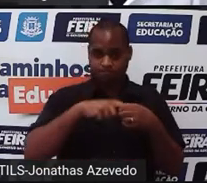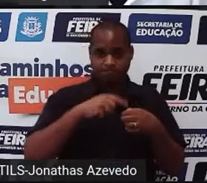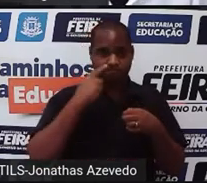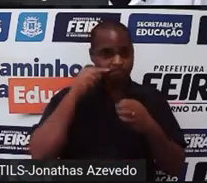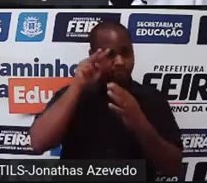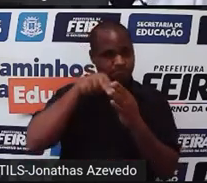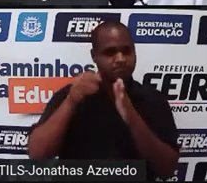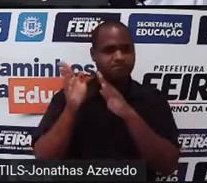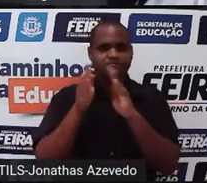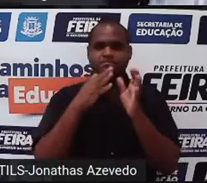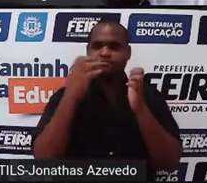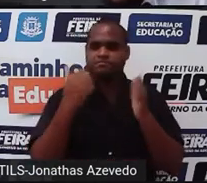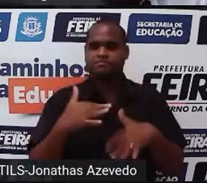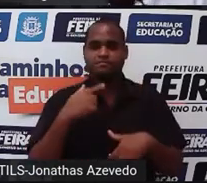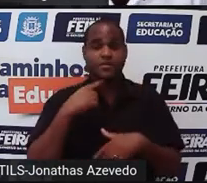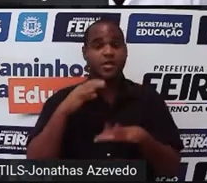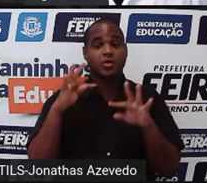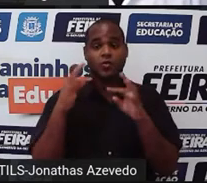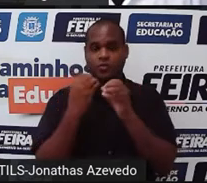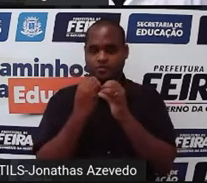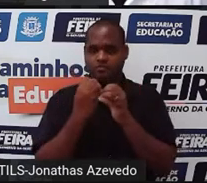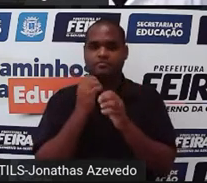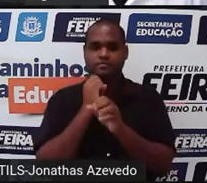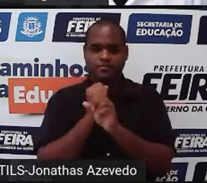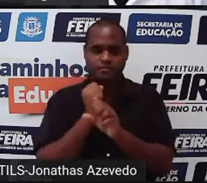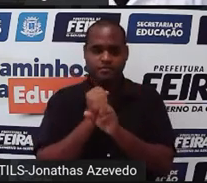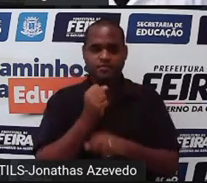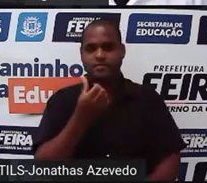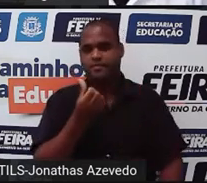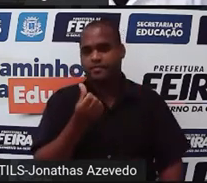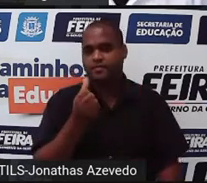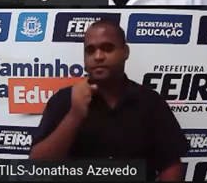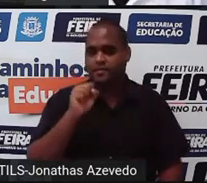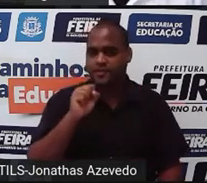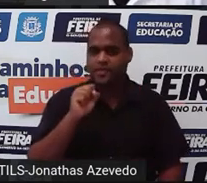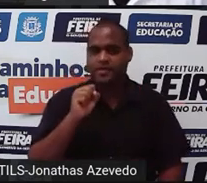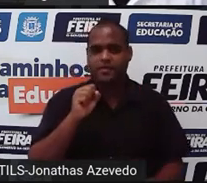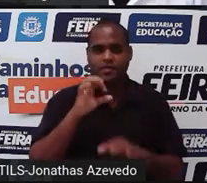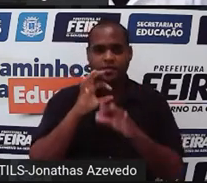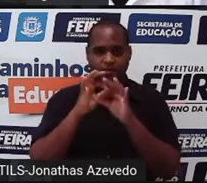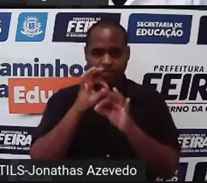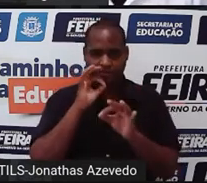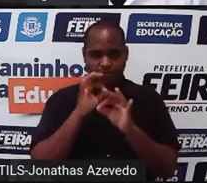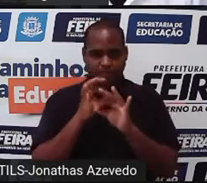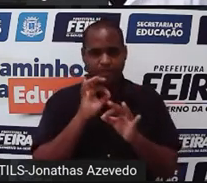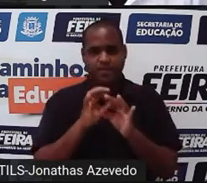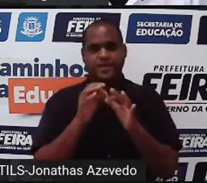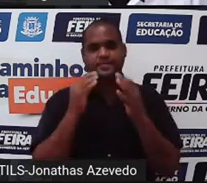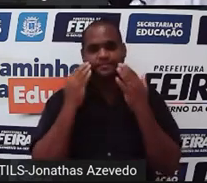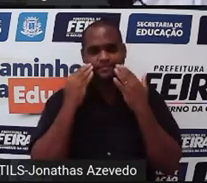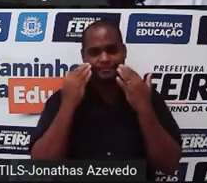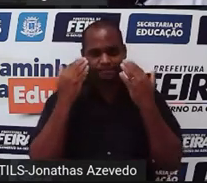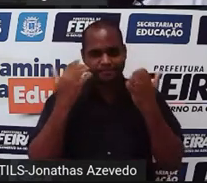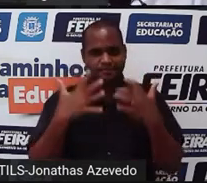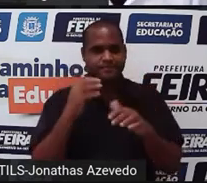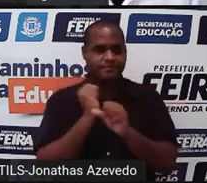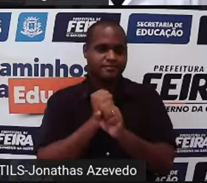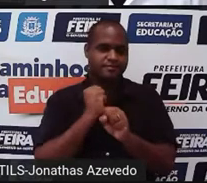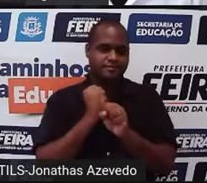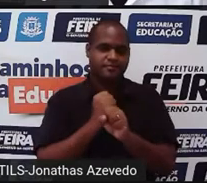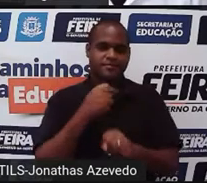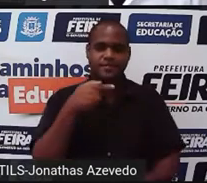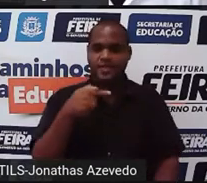leitura do problema, ao todo foram utilizados 68 canudos para construir